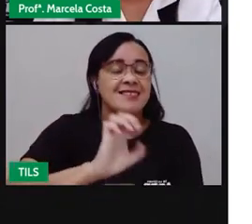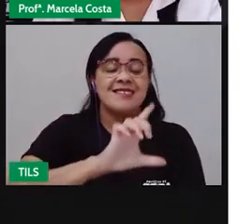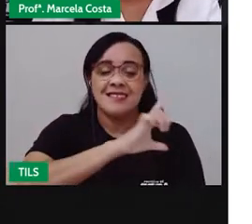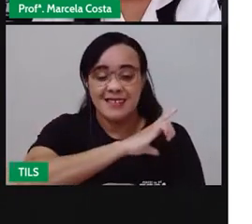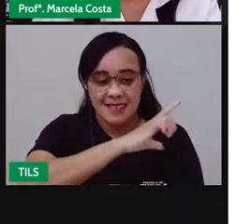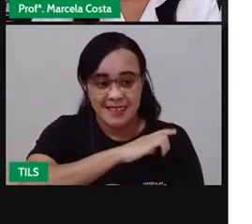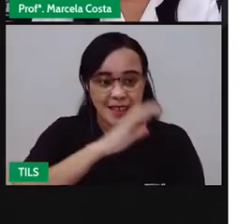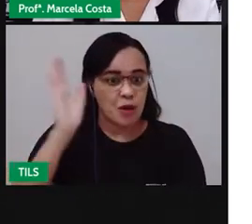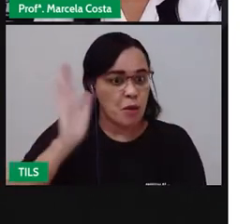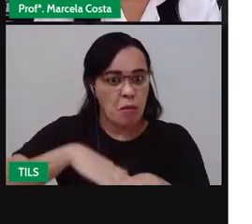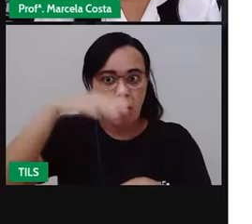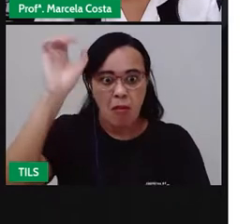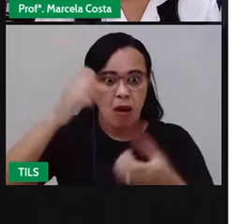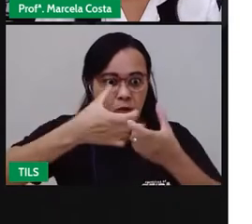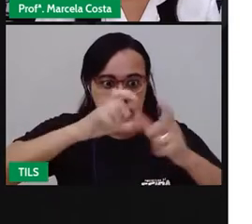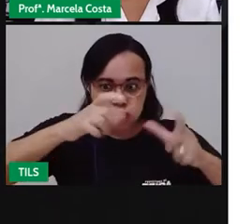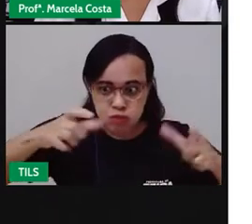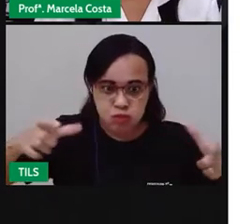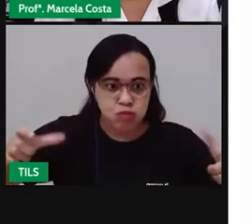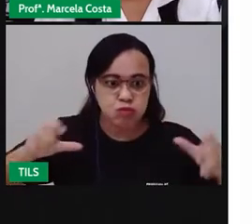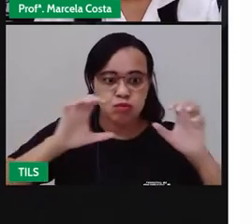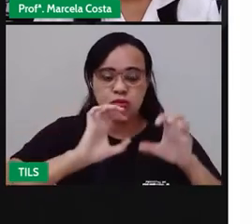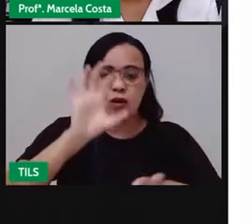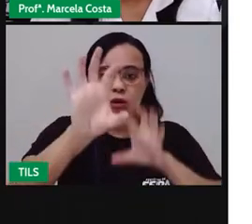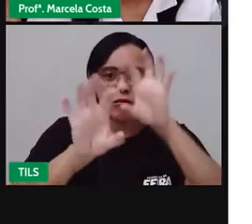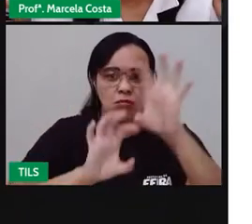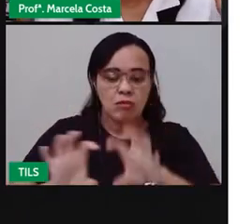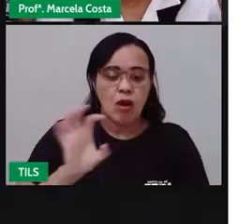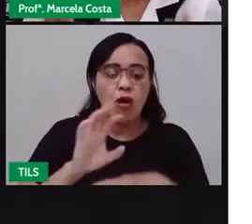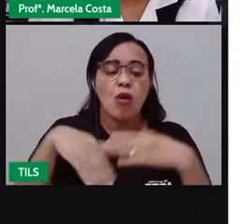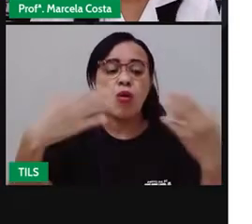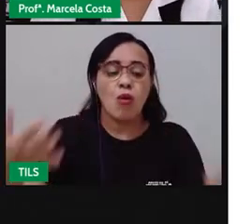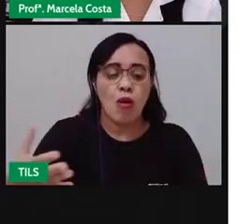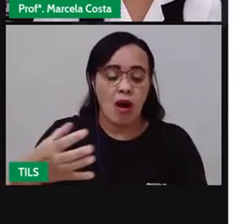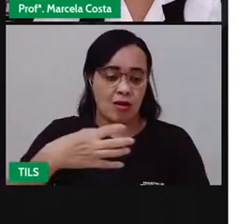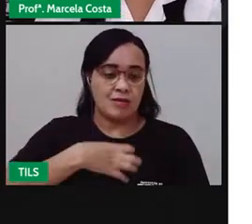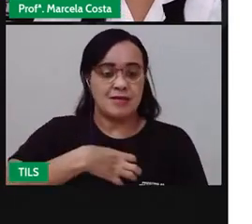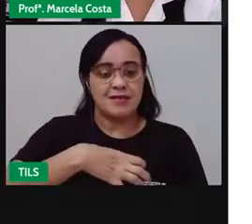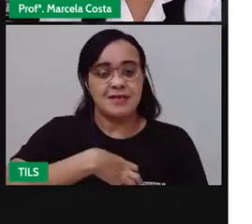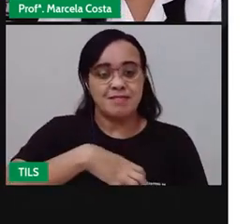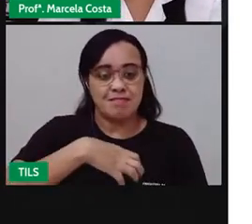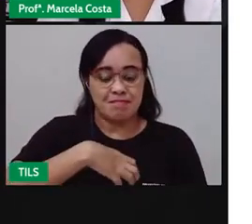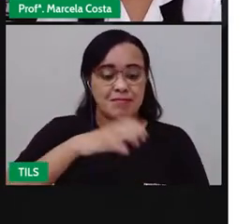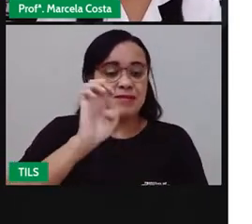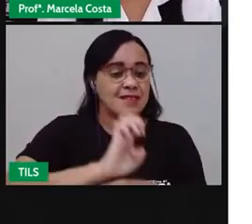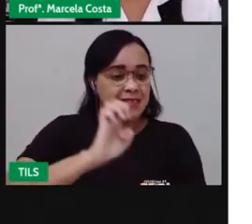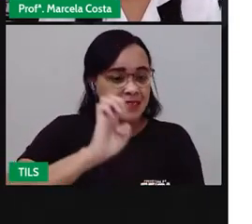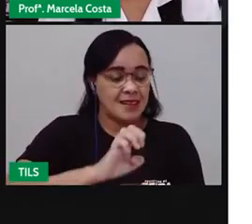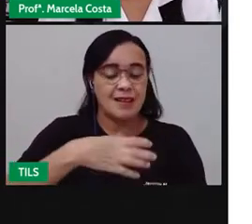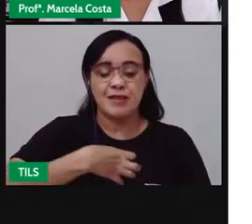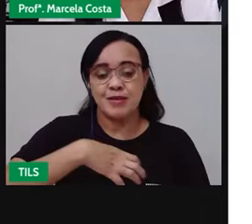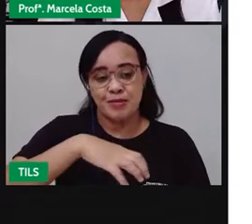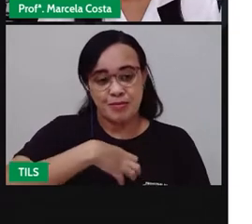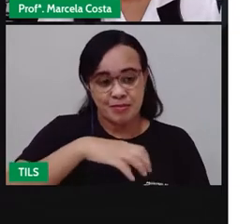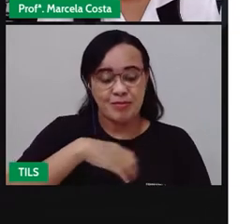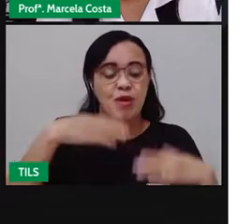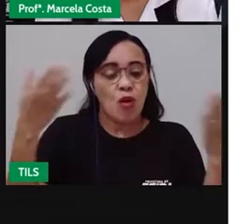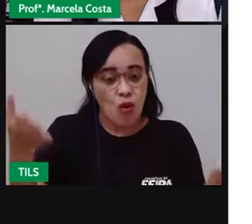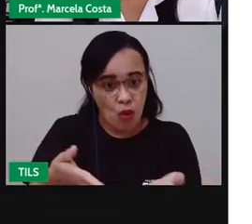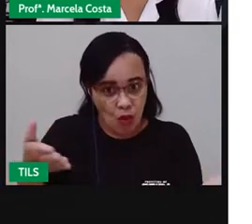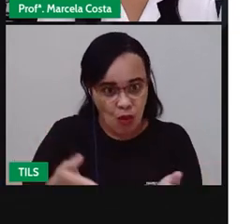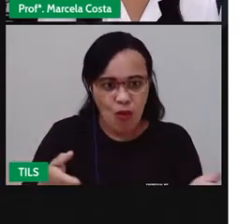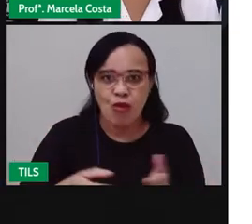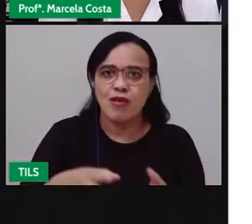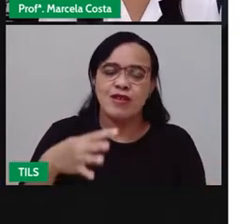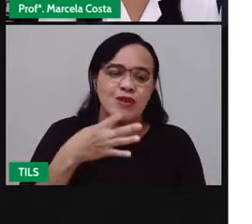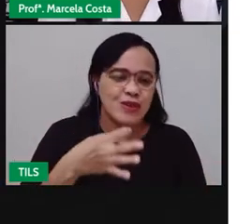estados dessa região é a Bahia, que é o nosso estado. Vamos conhecer um pouco mais